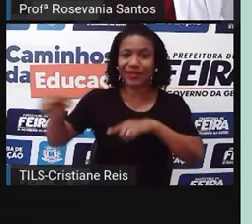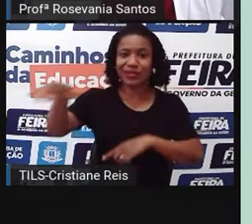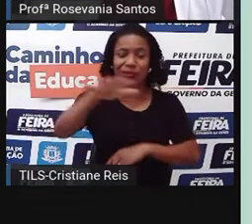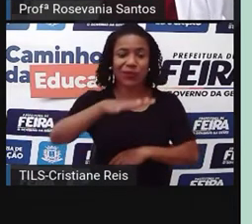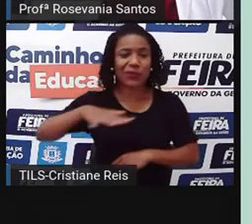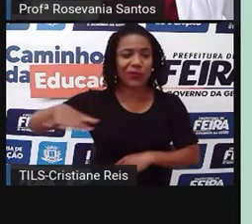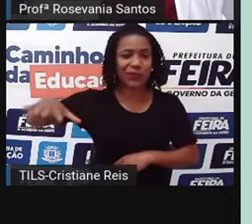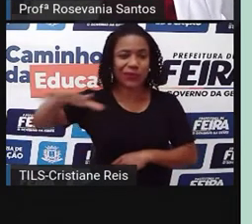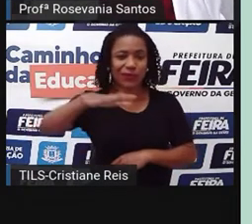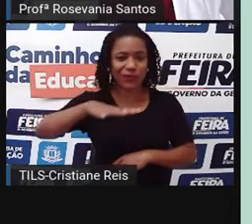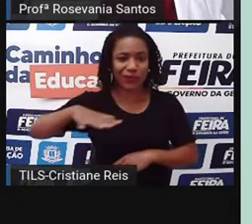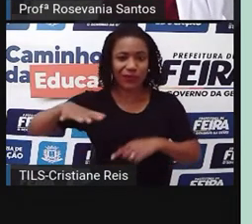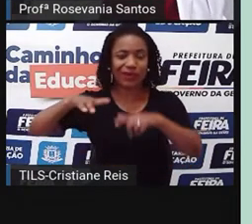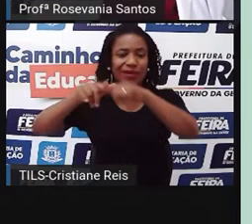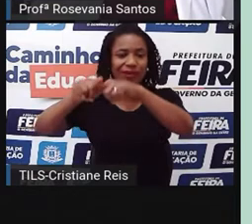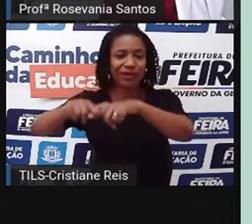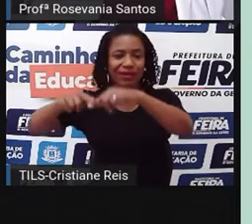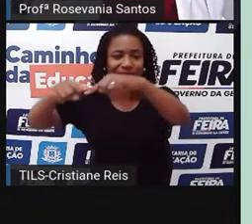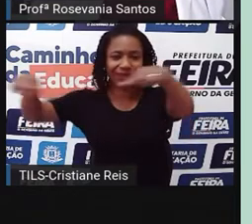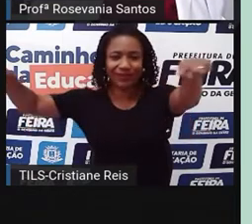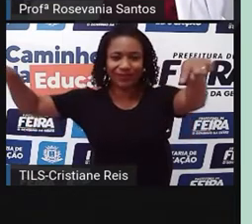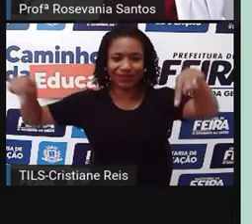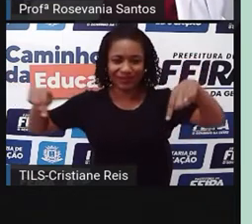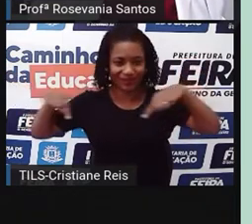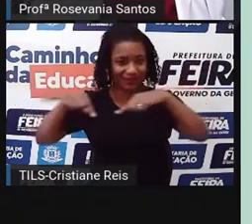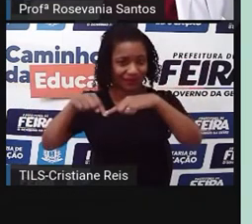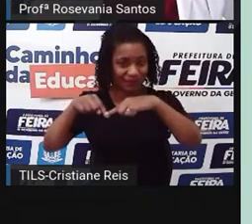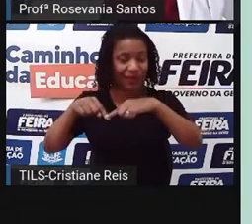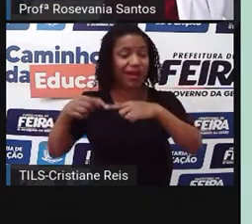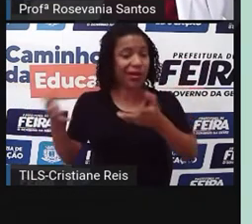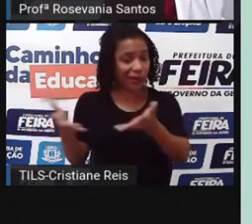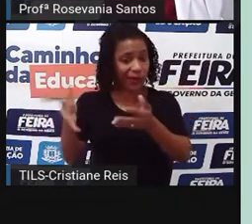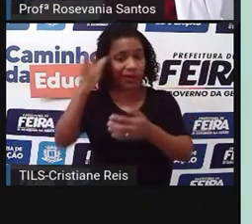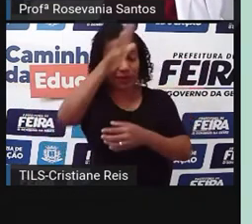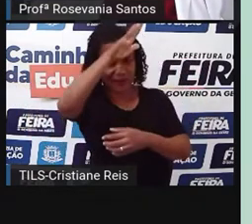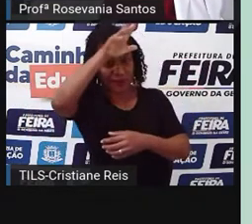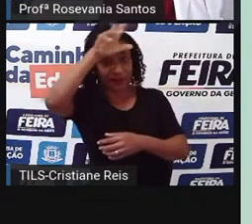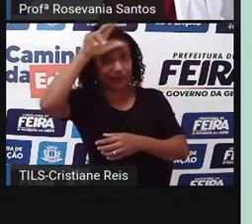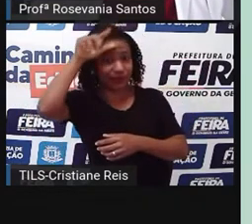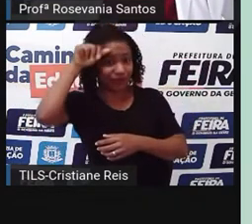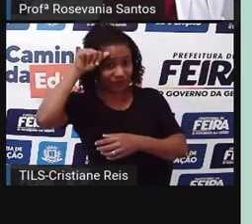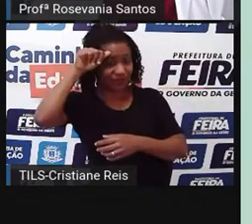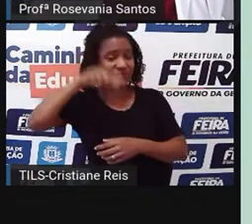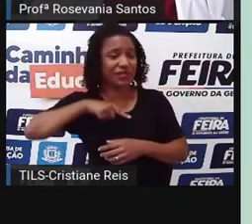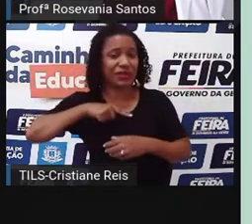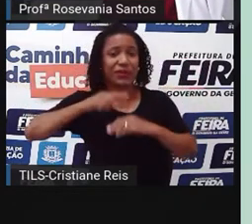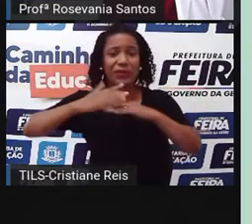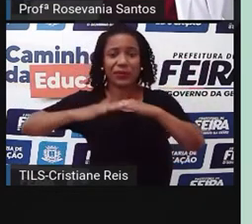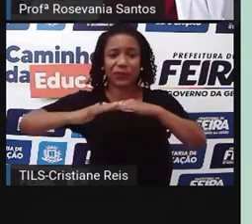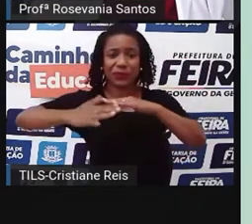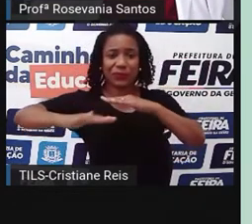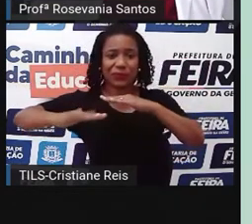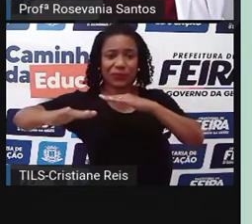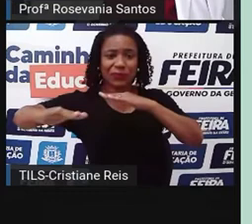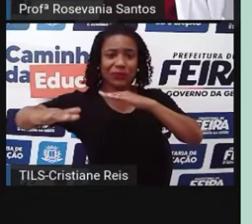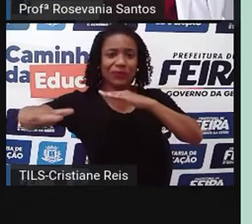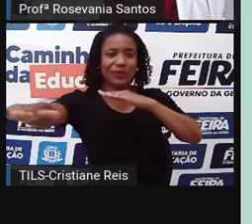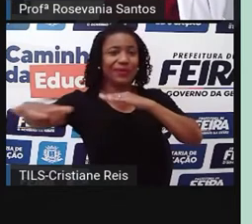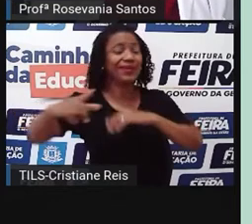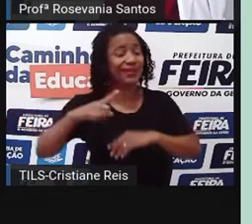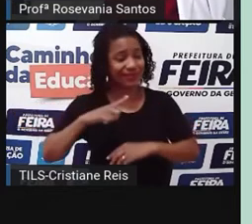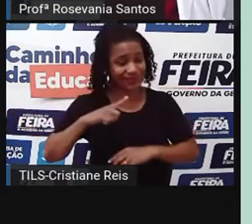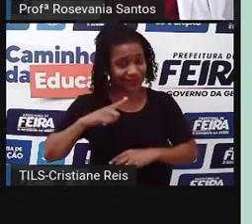antes campos ligados lá à parte da Amazônia, mas agora nós temos também. Então, vocês vão observar